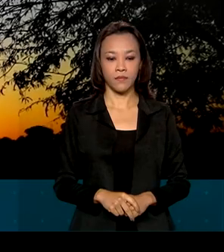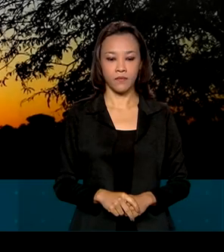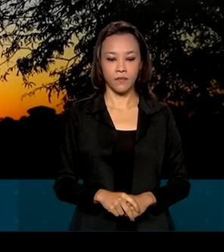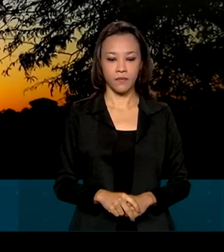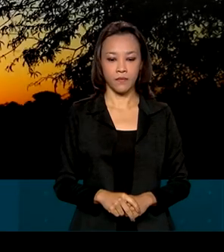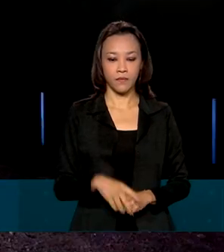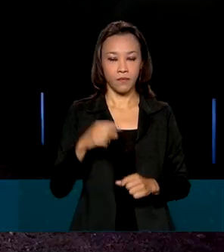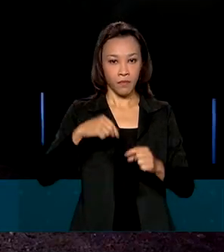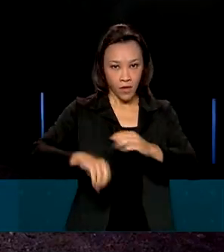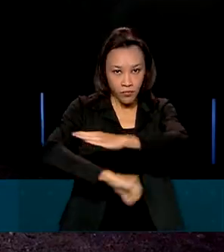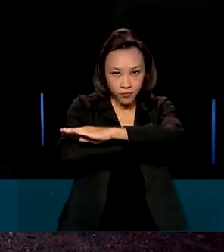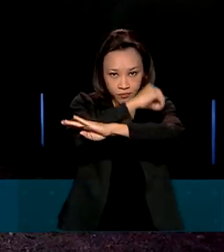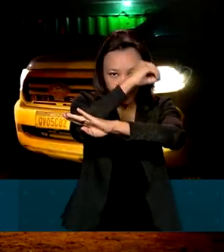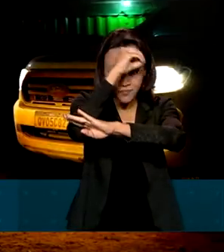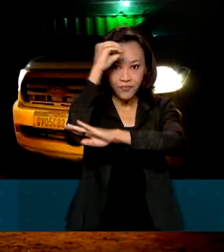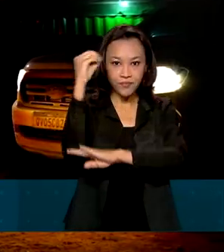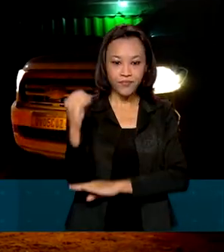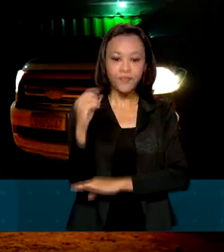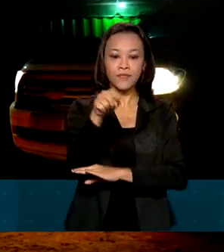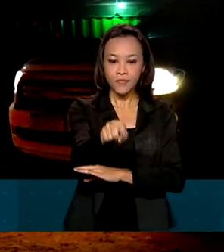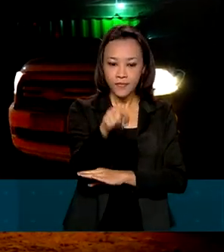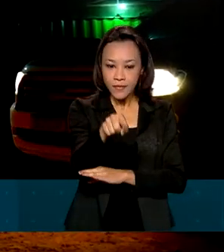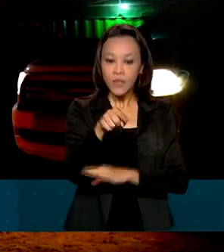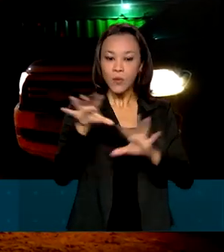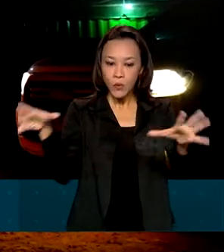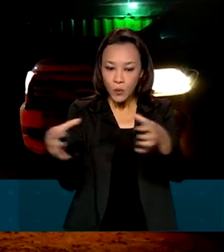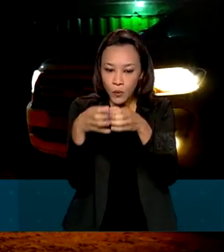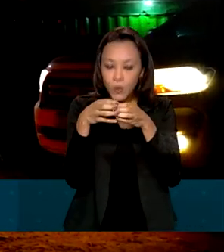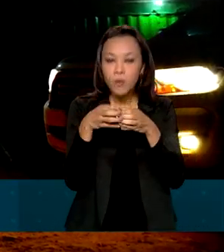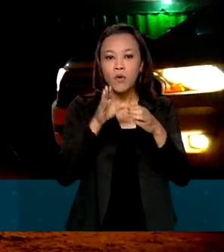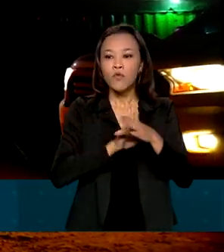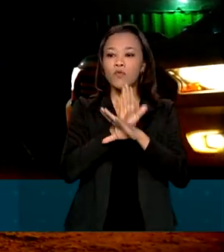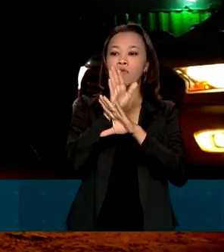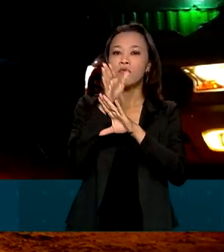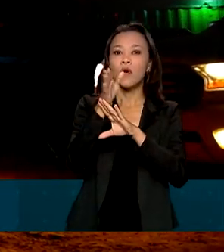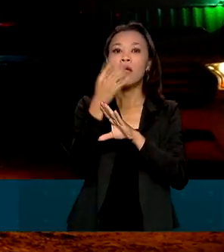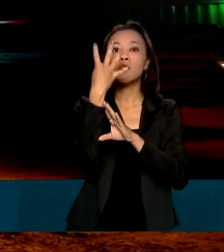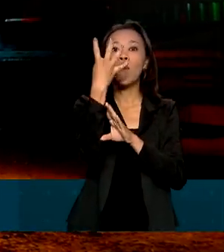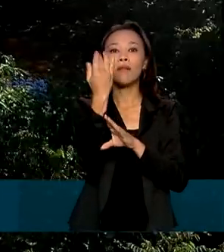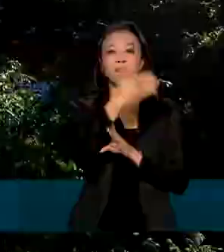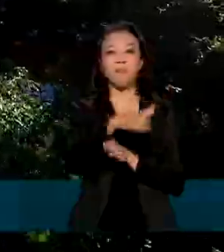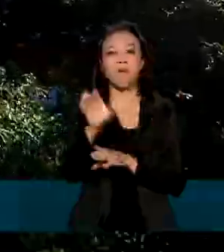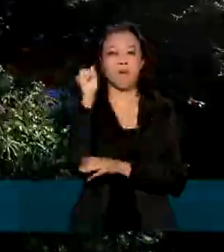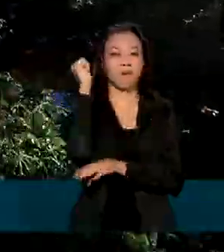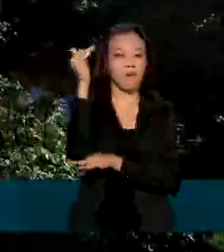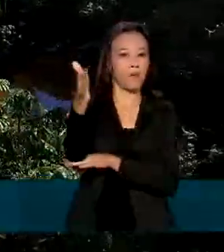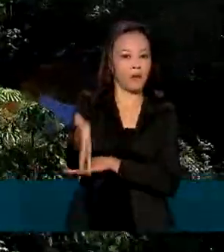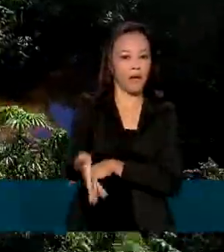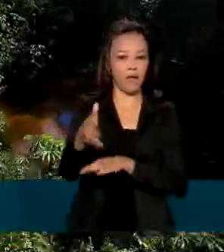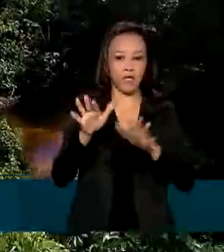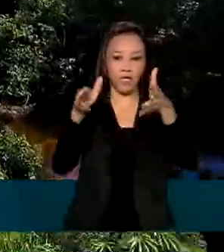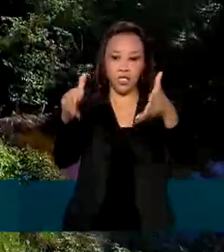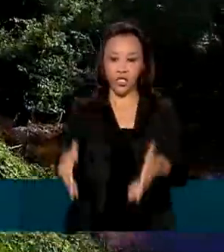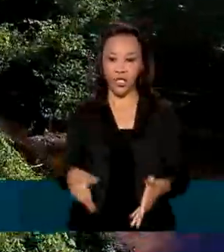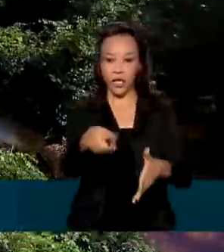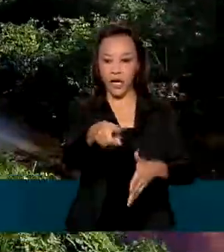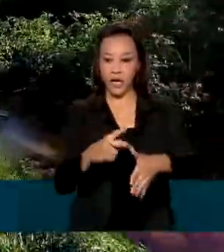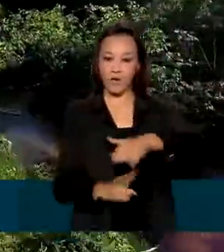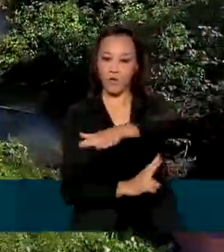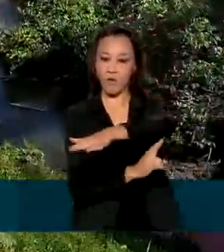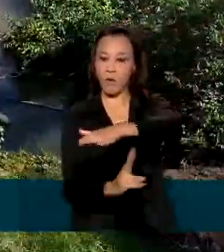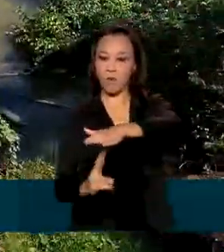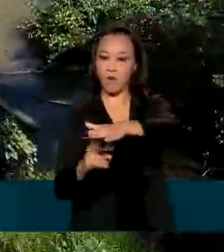No dia seguinte, equipes da Operação Samaúma saíram às quatro e meia da madrugada. Na chegada, uma ponte